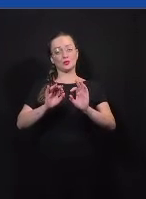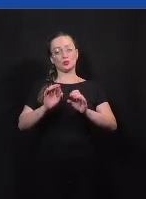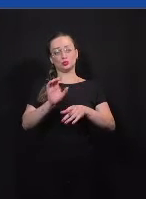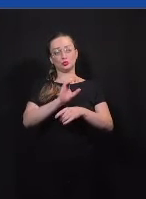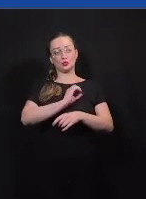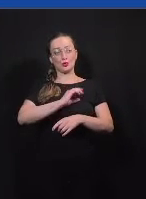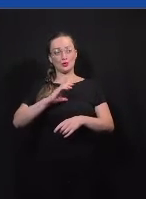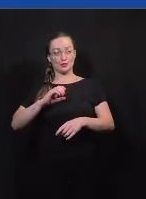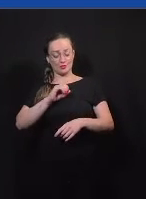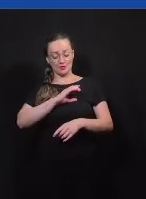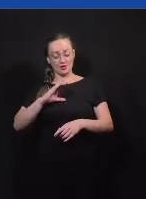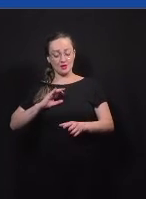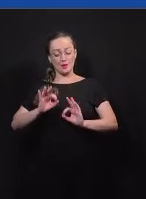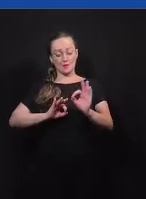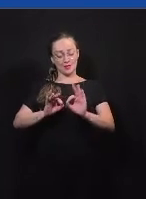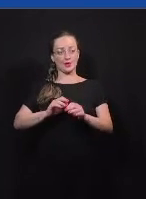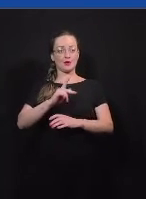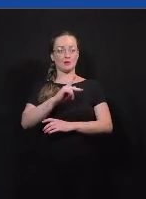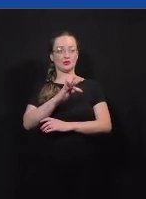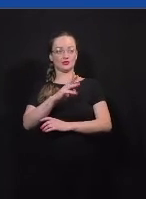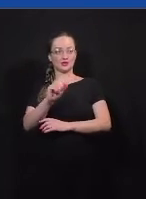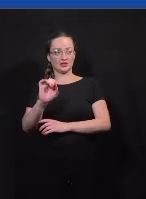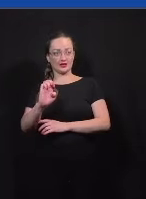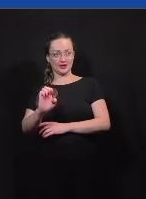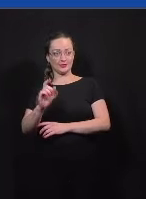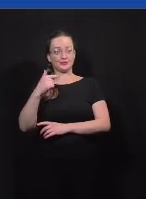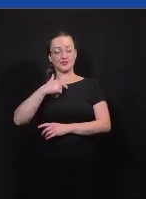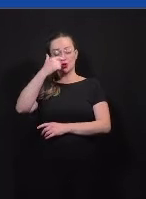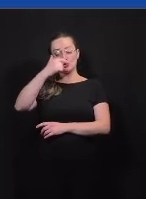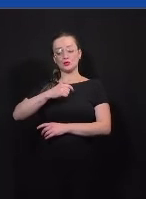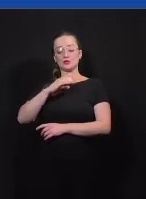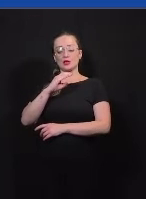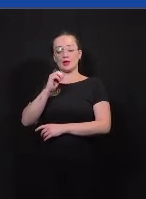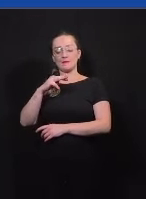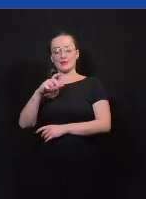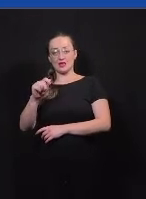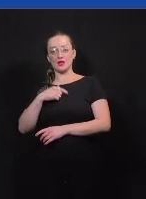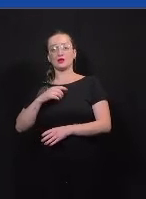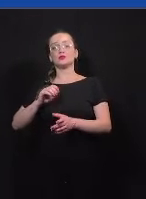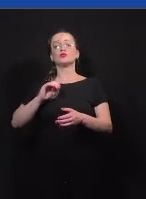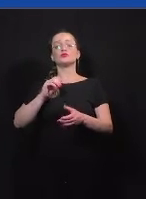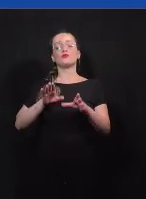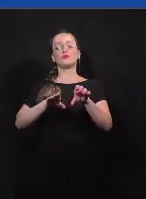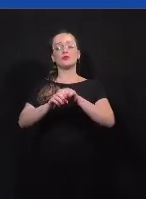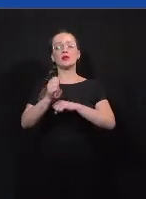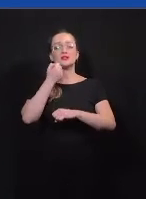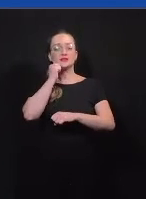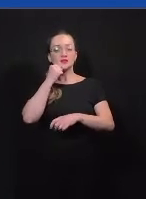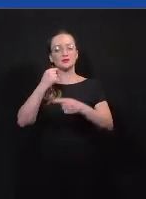Oi, gente, boa tarde. Meu nome é Camila Alencar, sou cientista política e diretora de programas da Política.